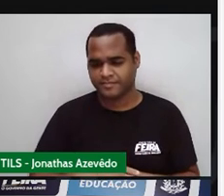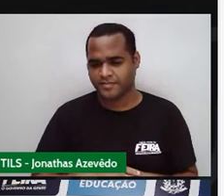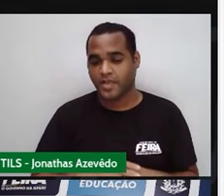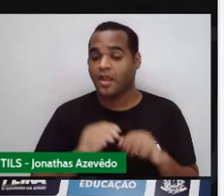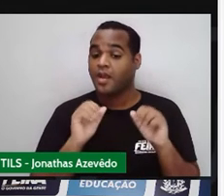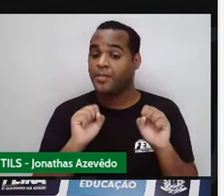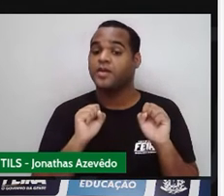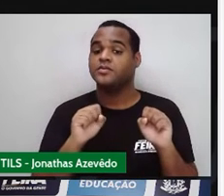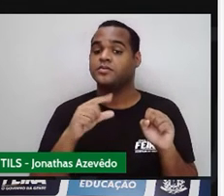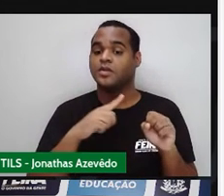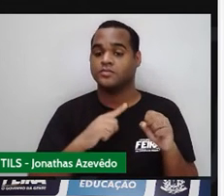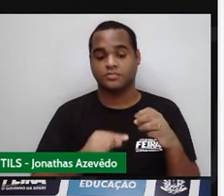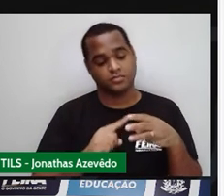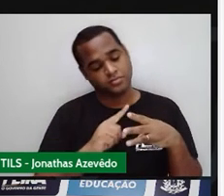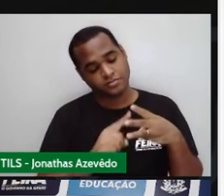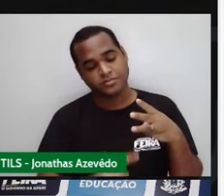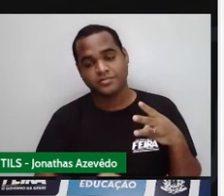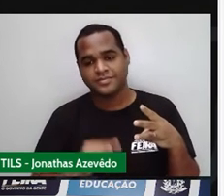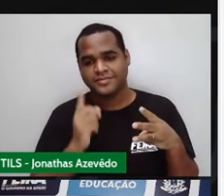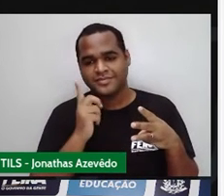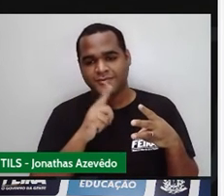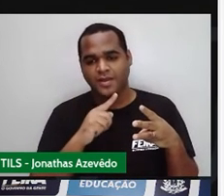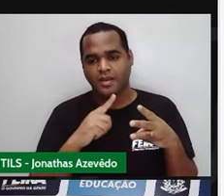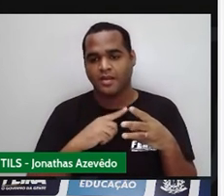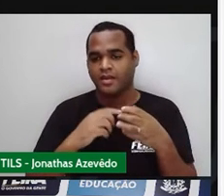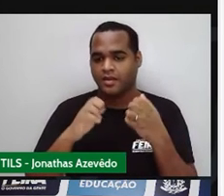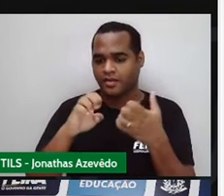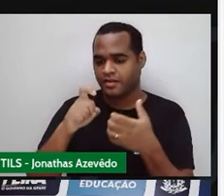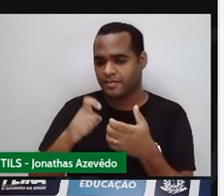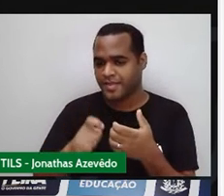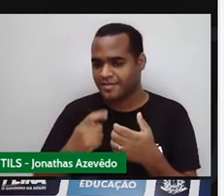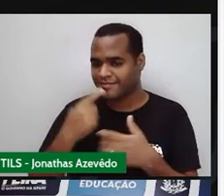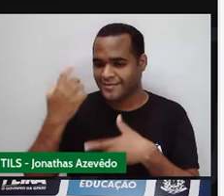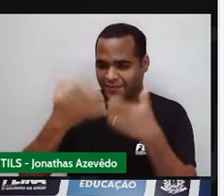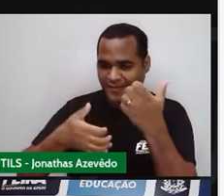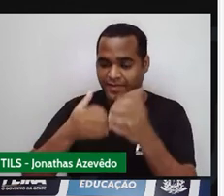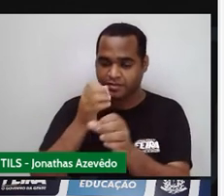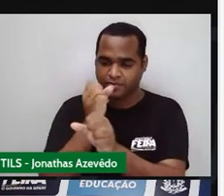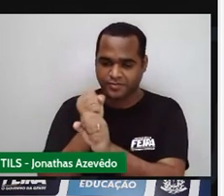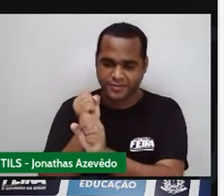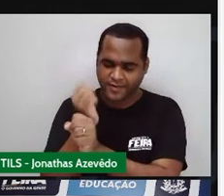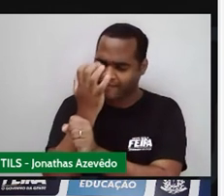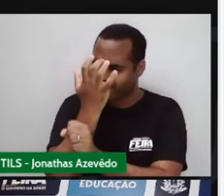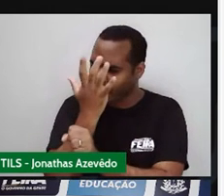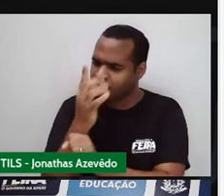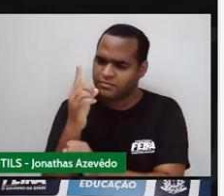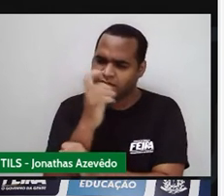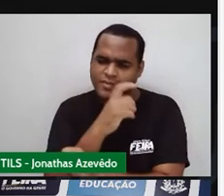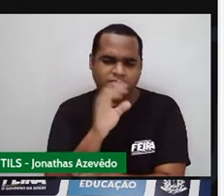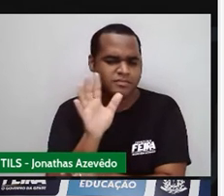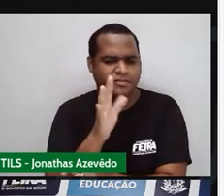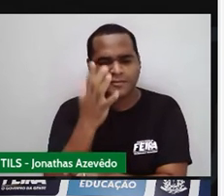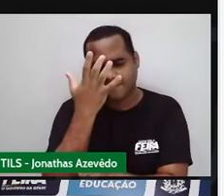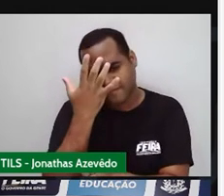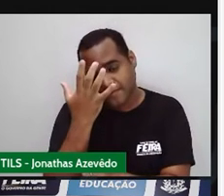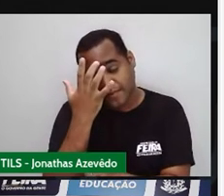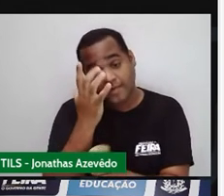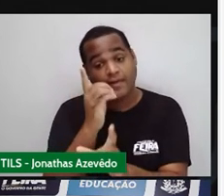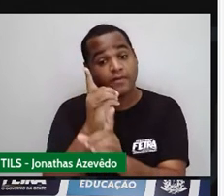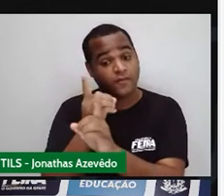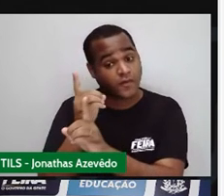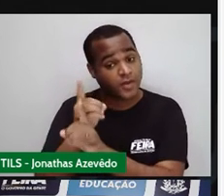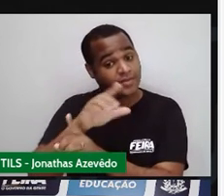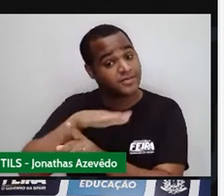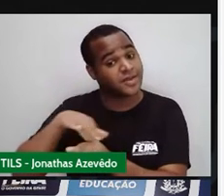medidasinhas. A gente coloca nessa expressão. Faz umas continhas bem facinho. E acha a área de